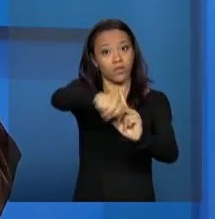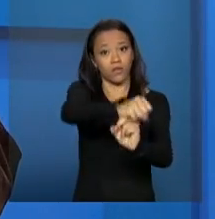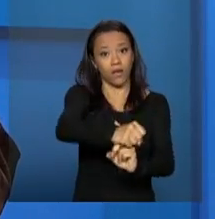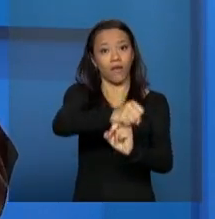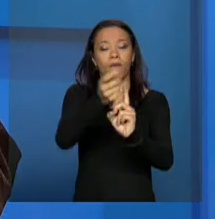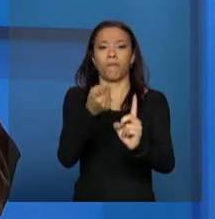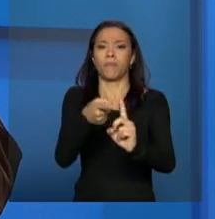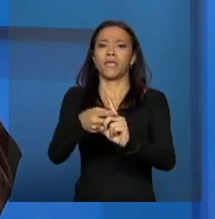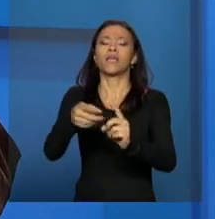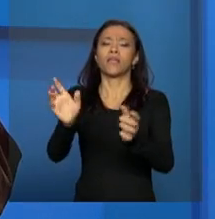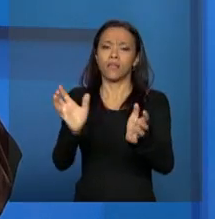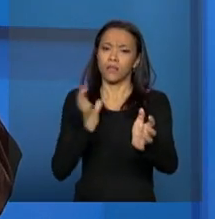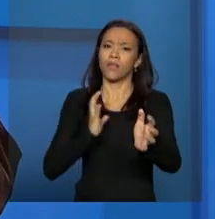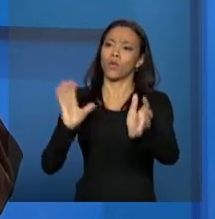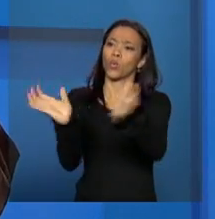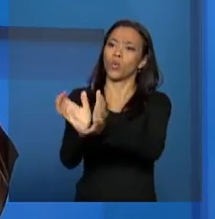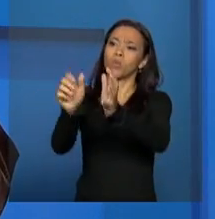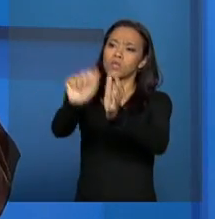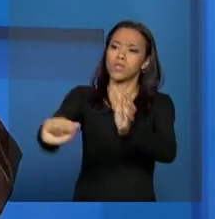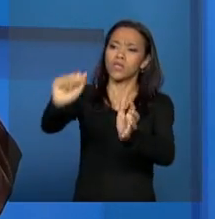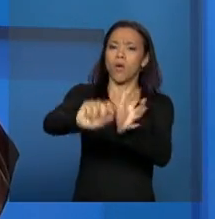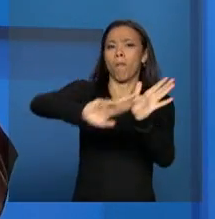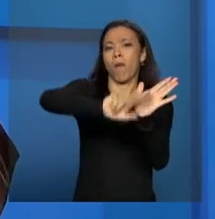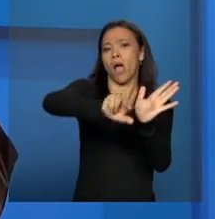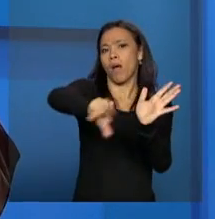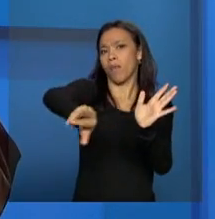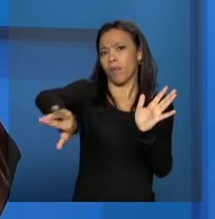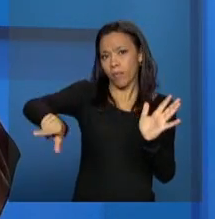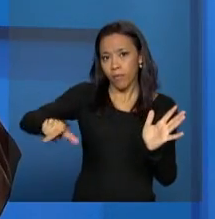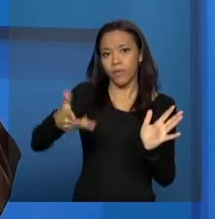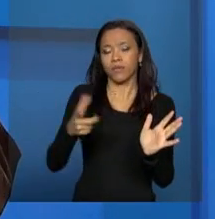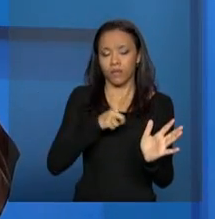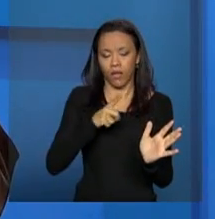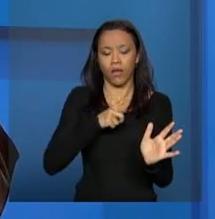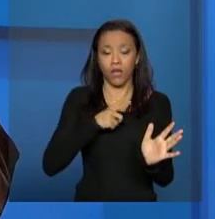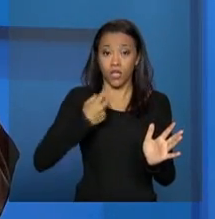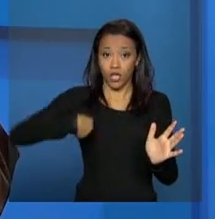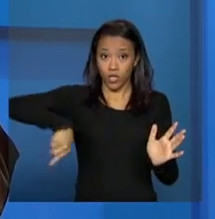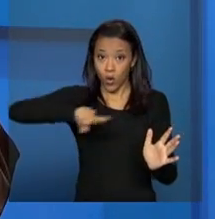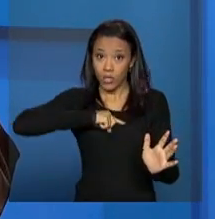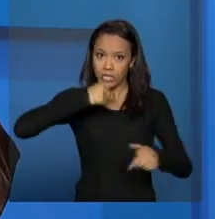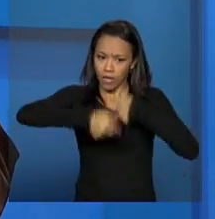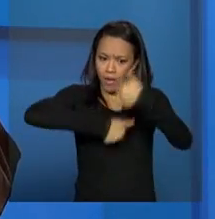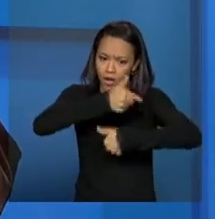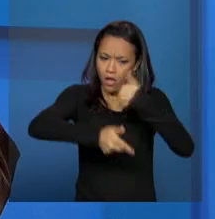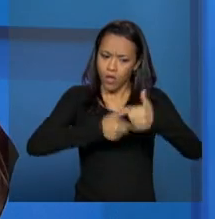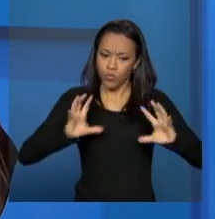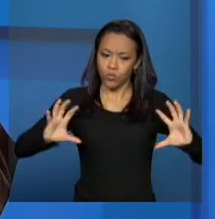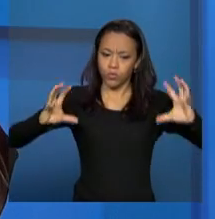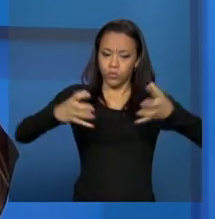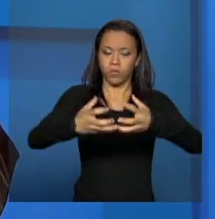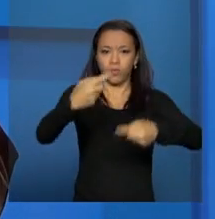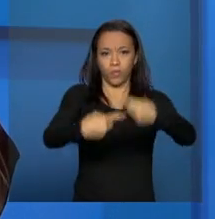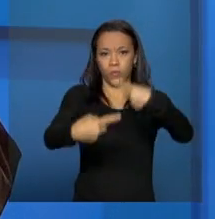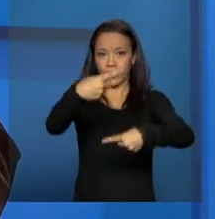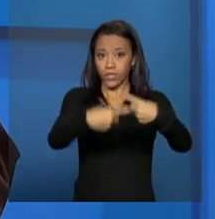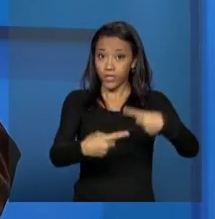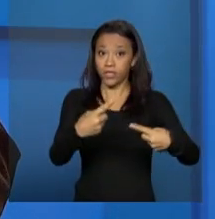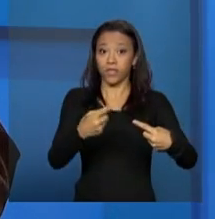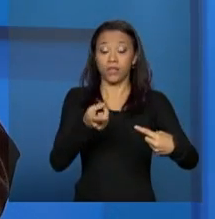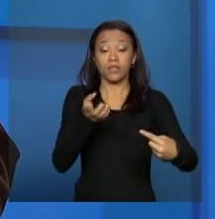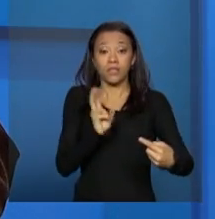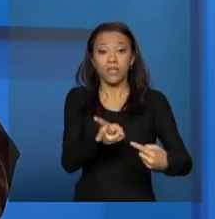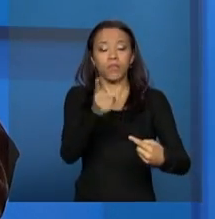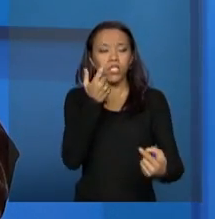entidades, trabalhadores e usuários, e que, de alguma maneira, a gente está muito envolvido nessa política, de alguma maneira, porque, diariamente, a gente está lá